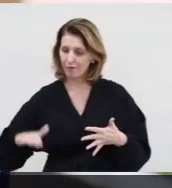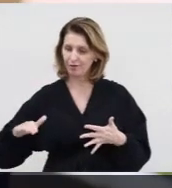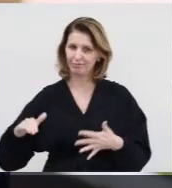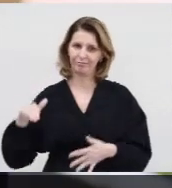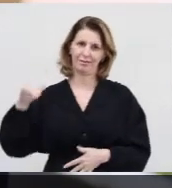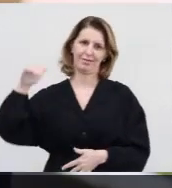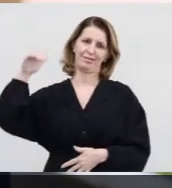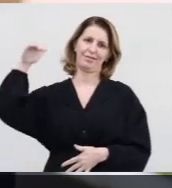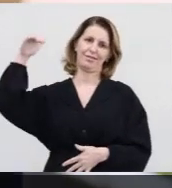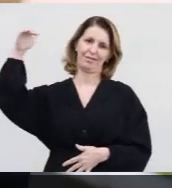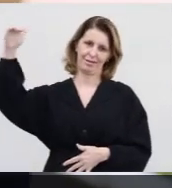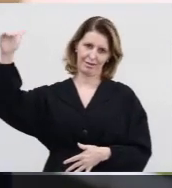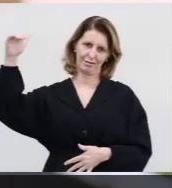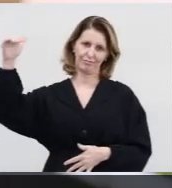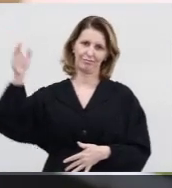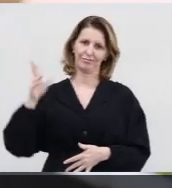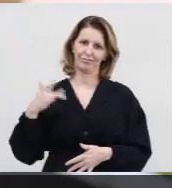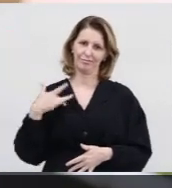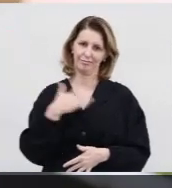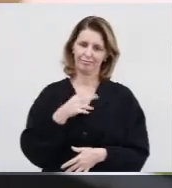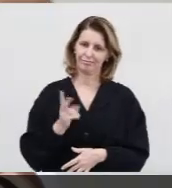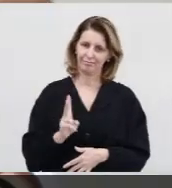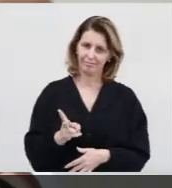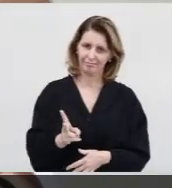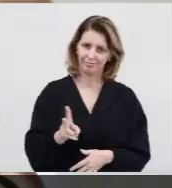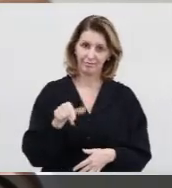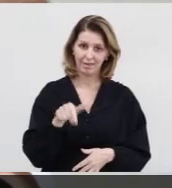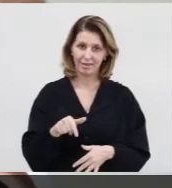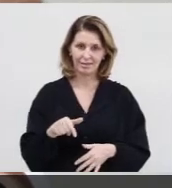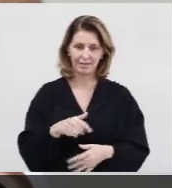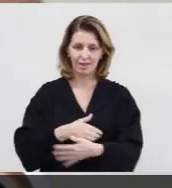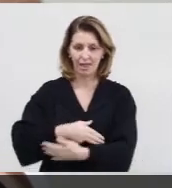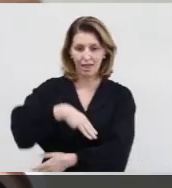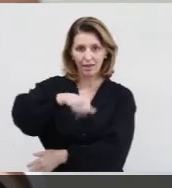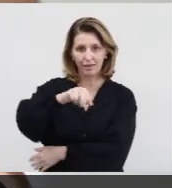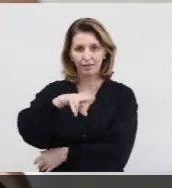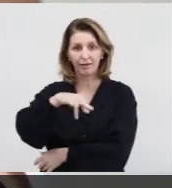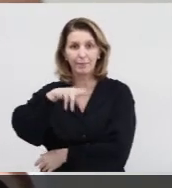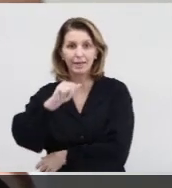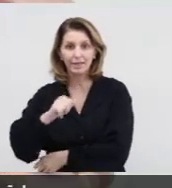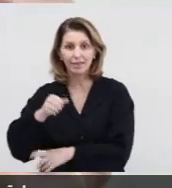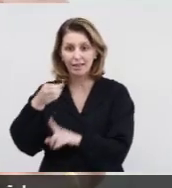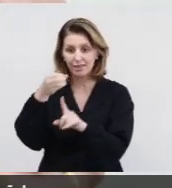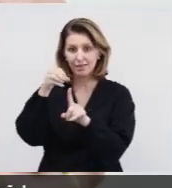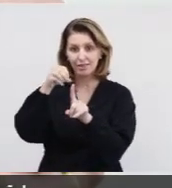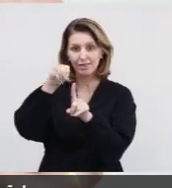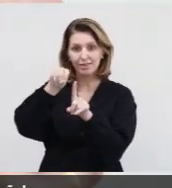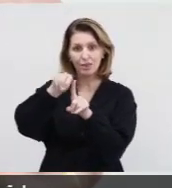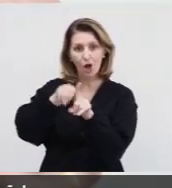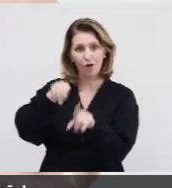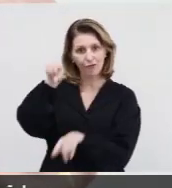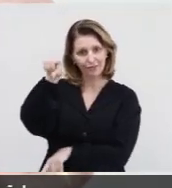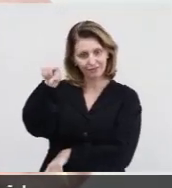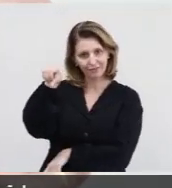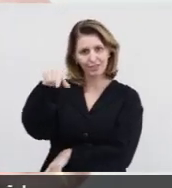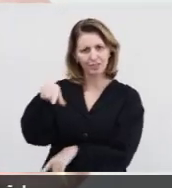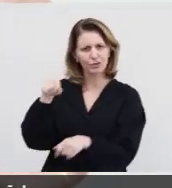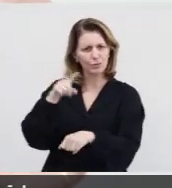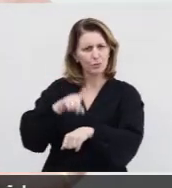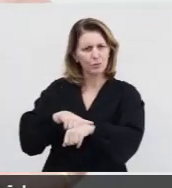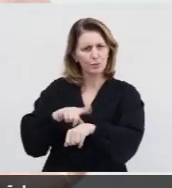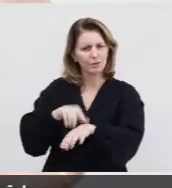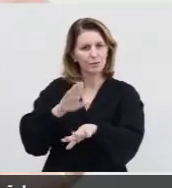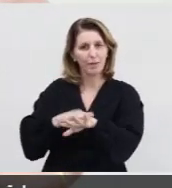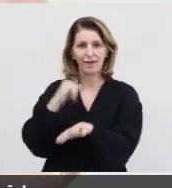adolescência e para a vida toda. Essa é a pequena Marina de nove meses e este talvez seja um dos momentos